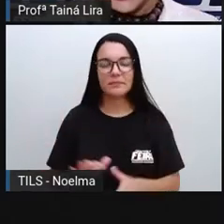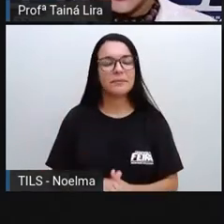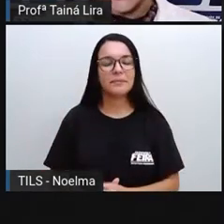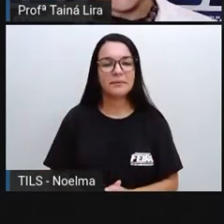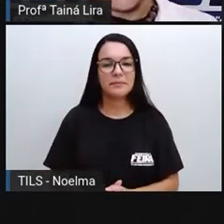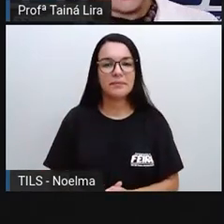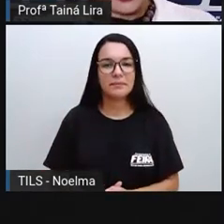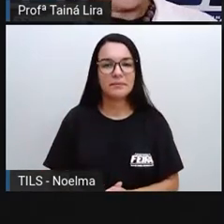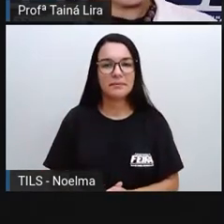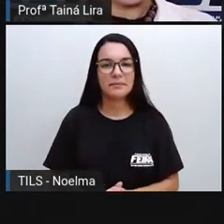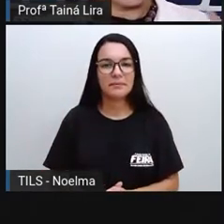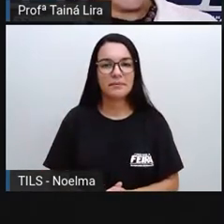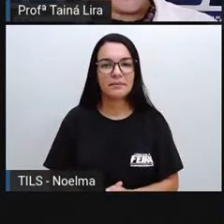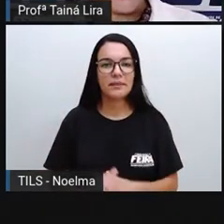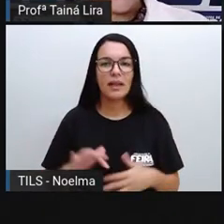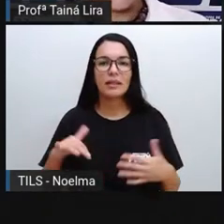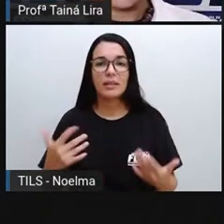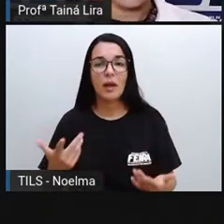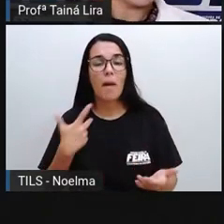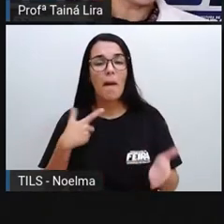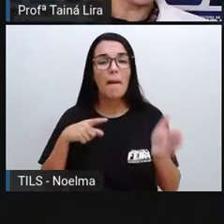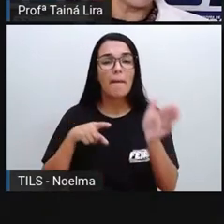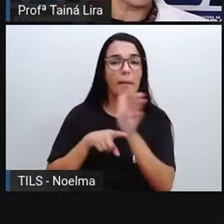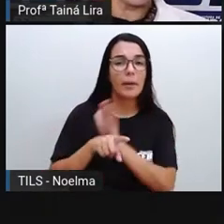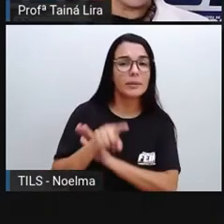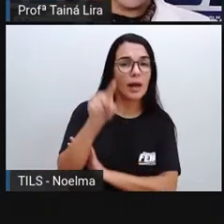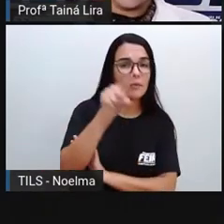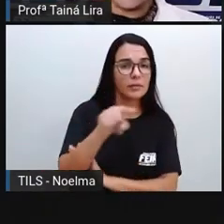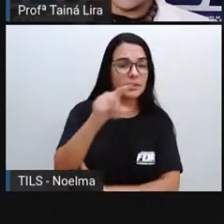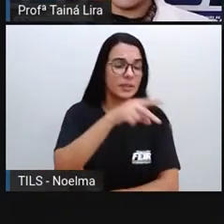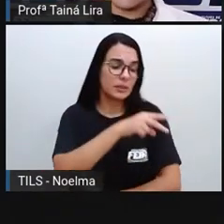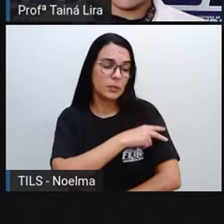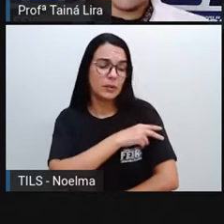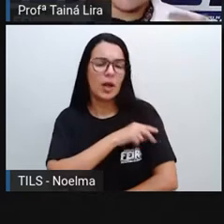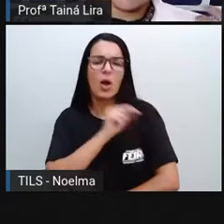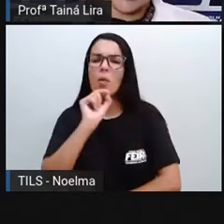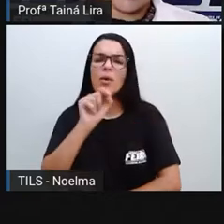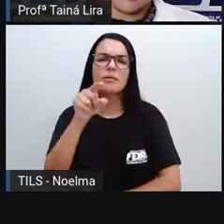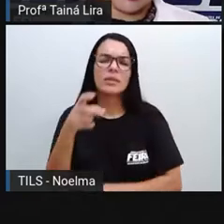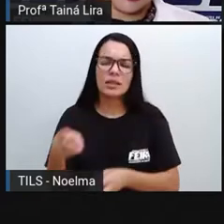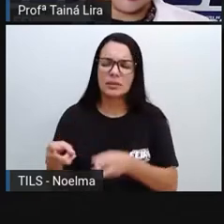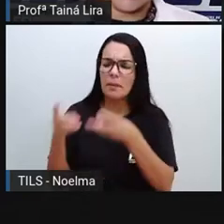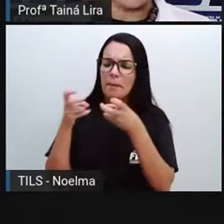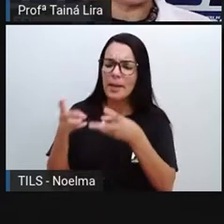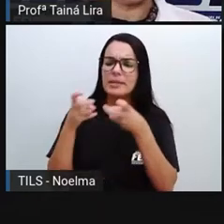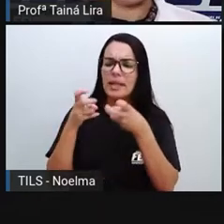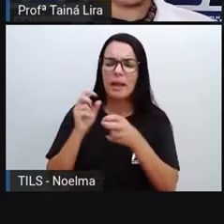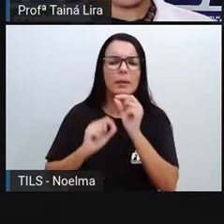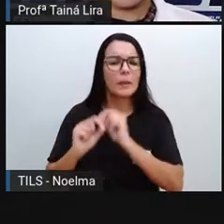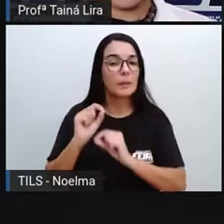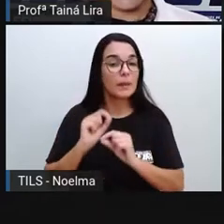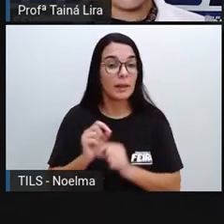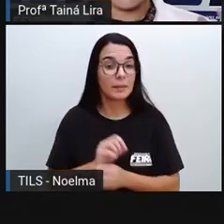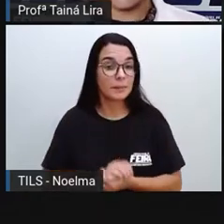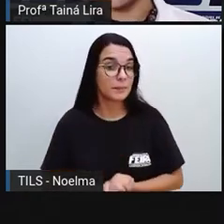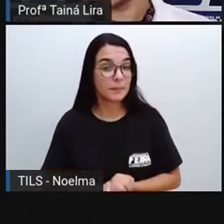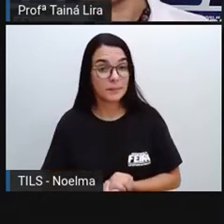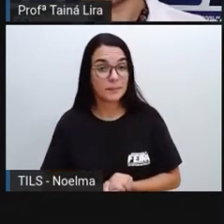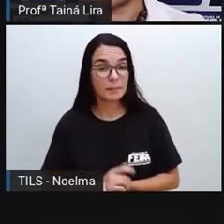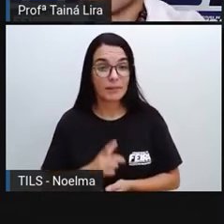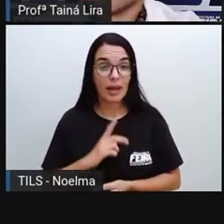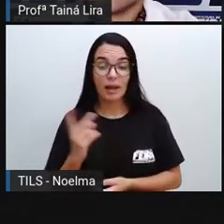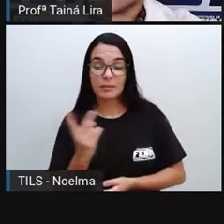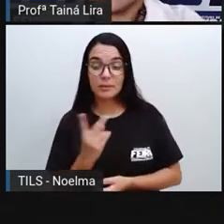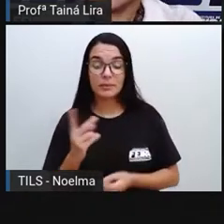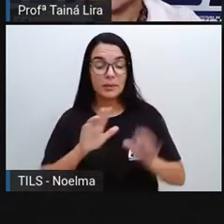aí, a Pro queria perguntar que é o segundo ano. O que vocês observam aí, né? Nessas duas